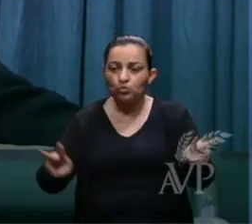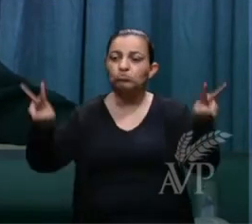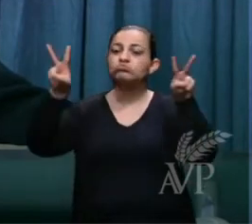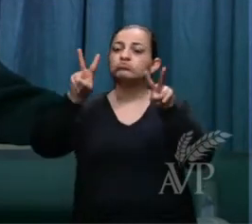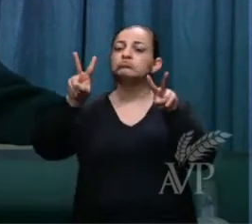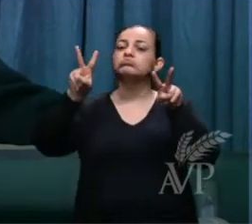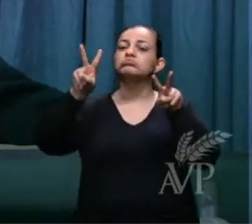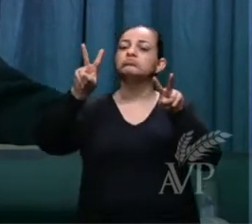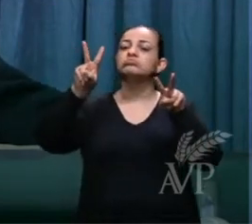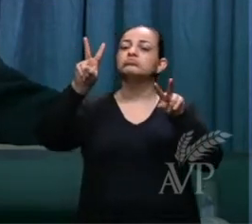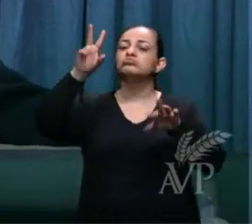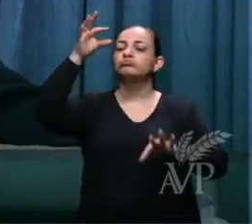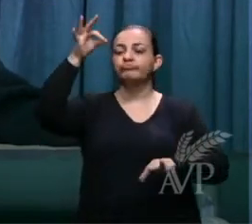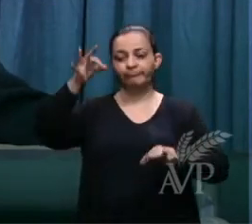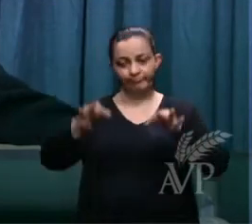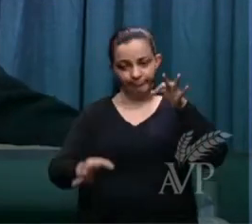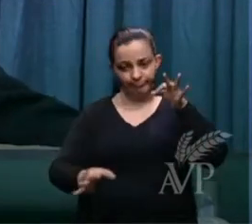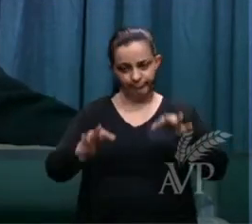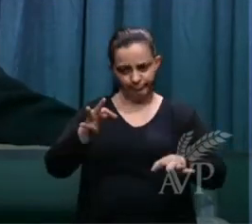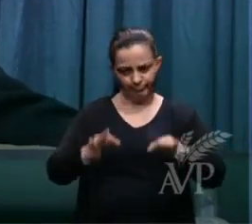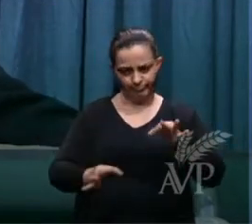o juízo